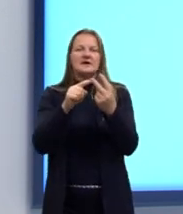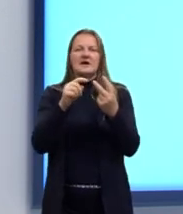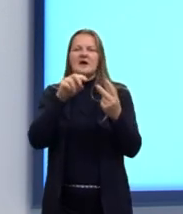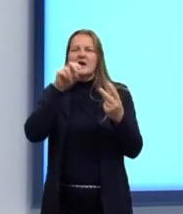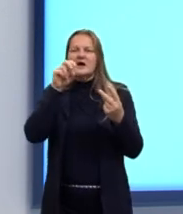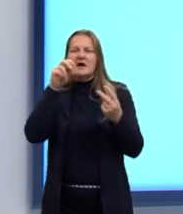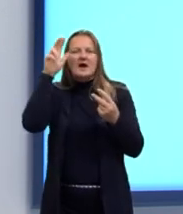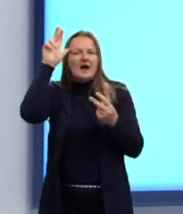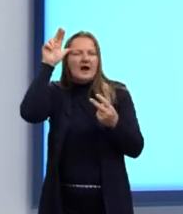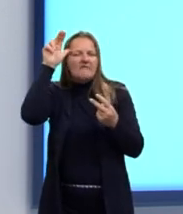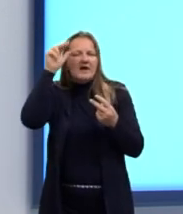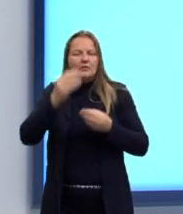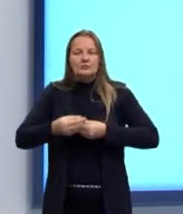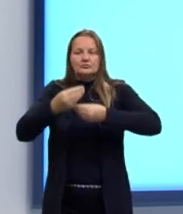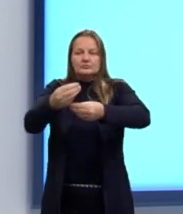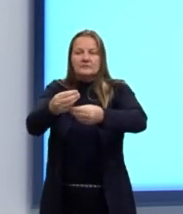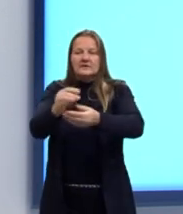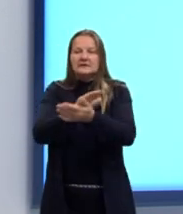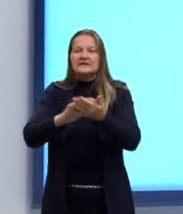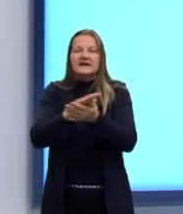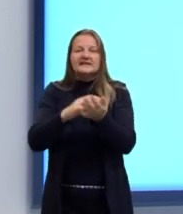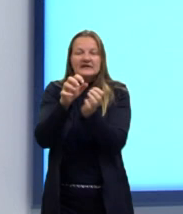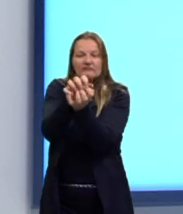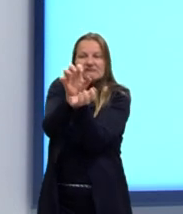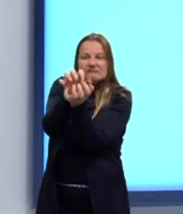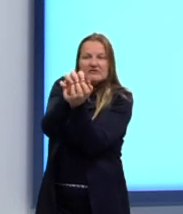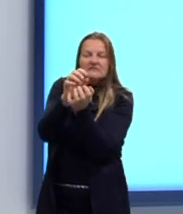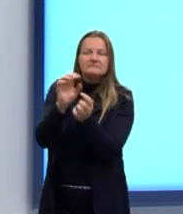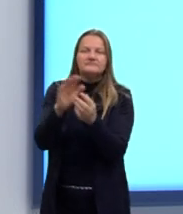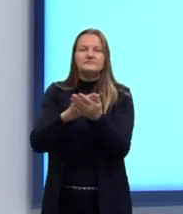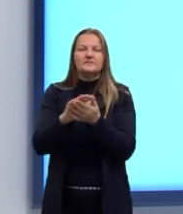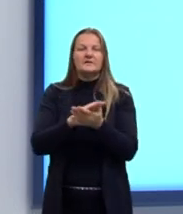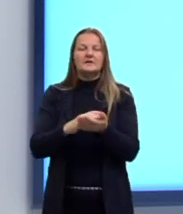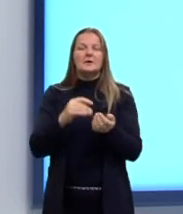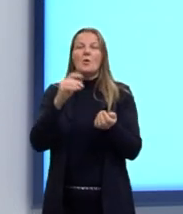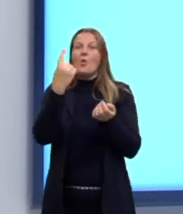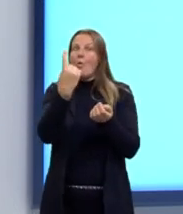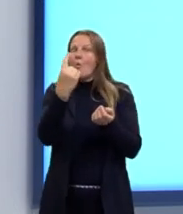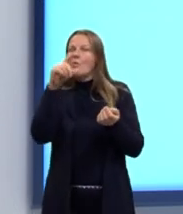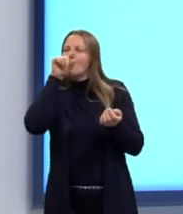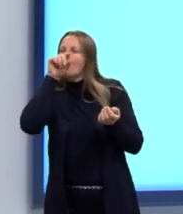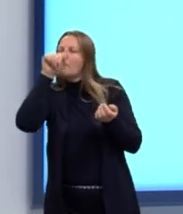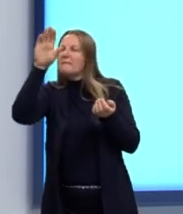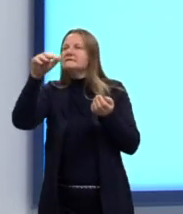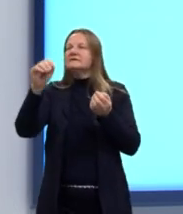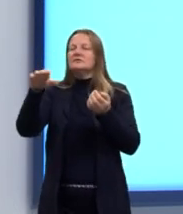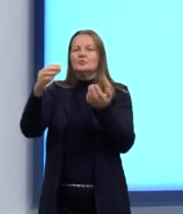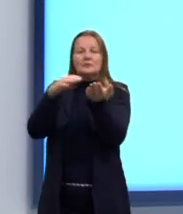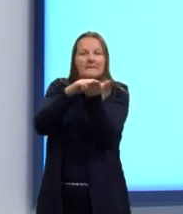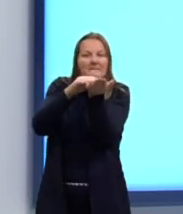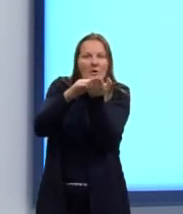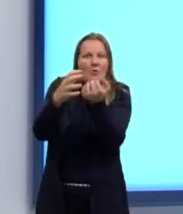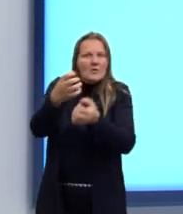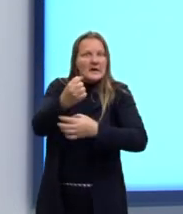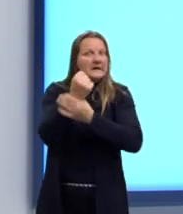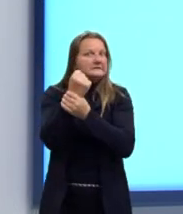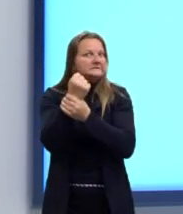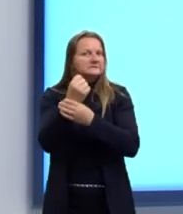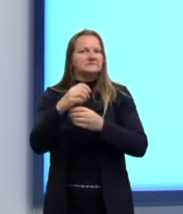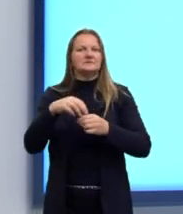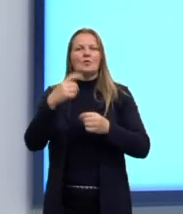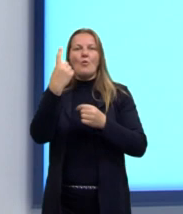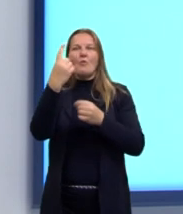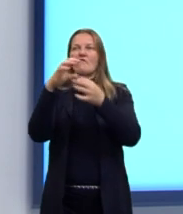Mais vale um pássaro na mão do que dois voando. Melhor prevenir do que remediar.